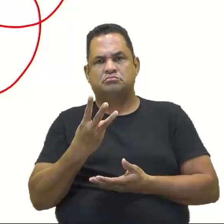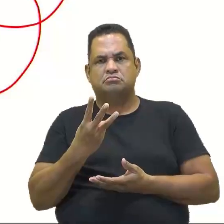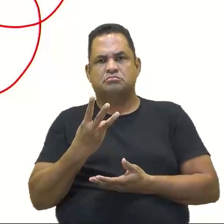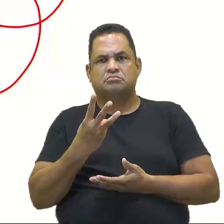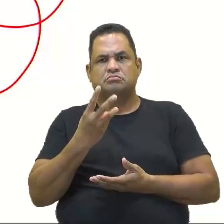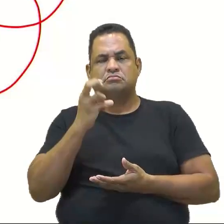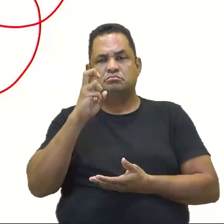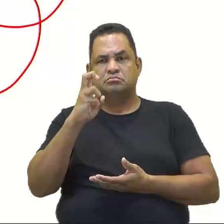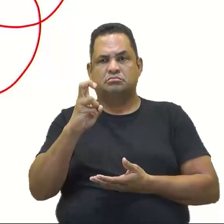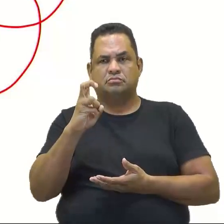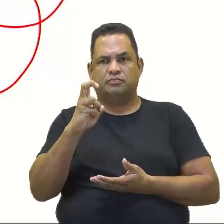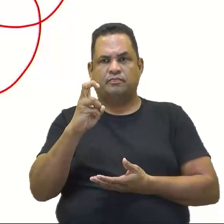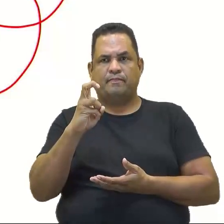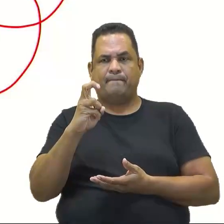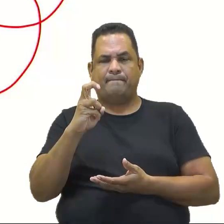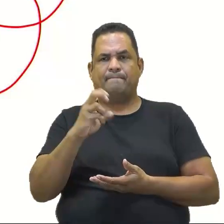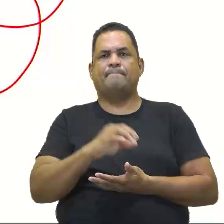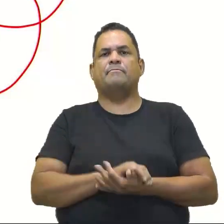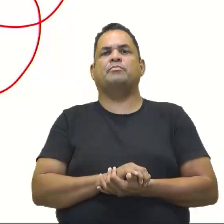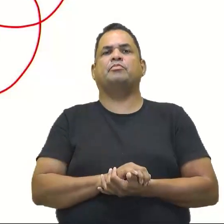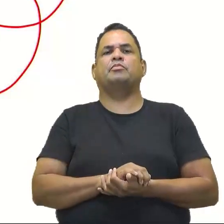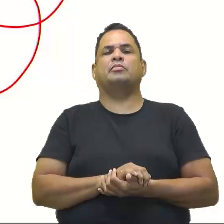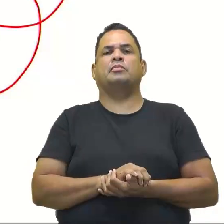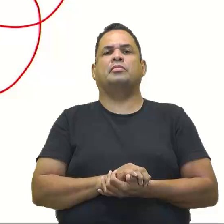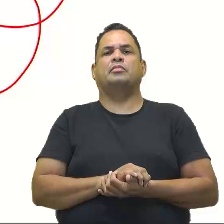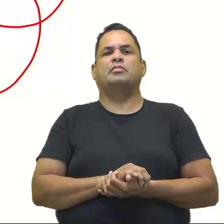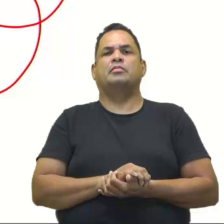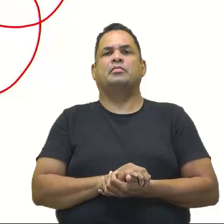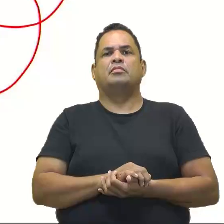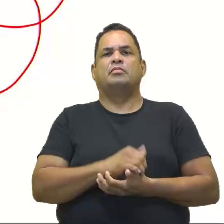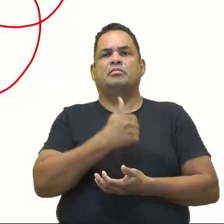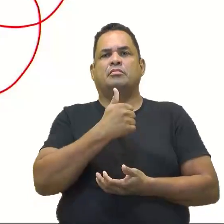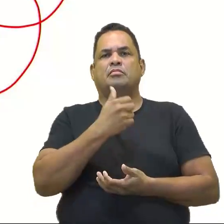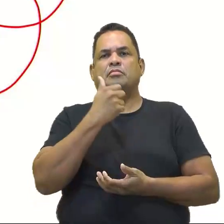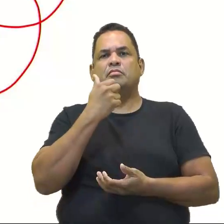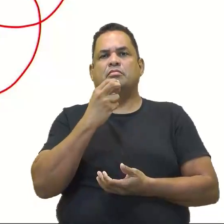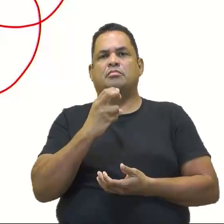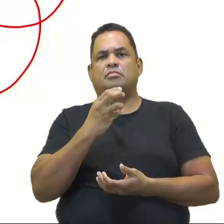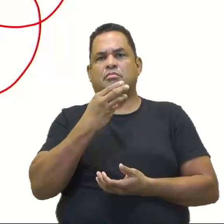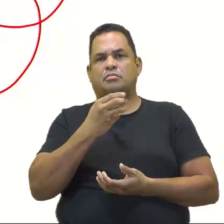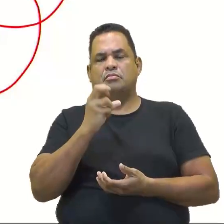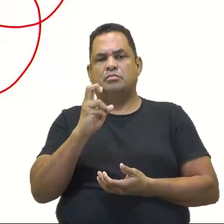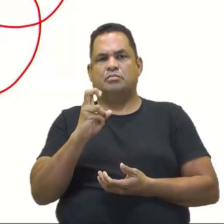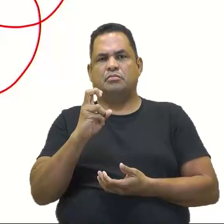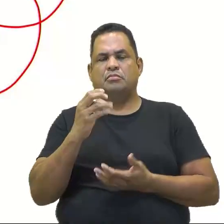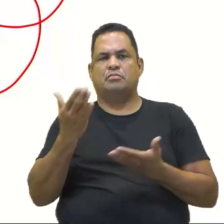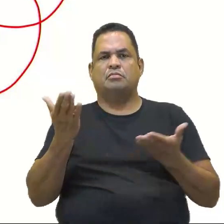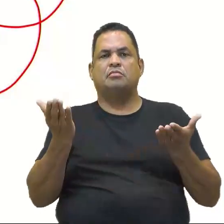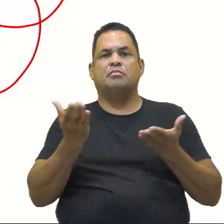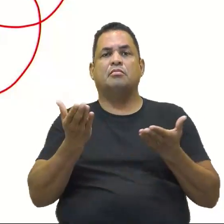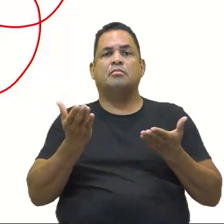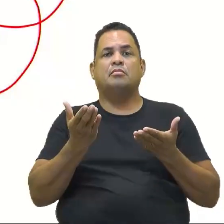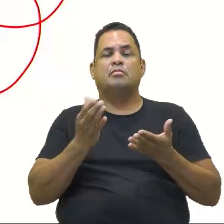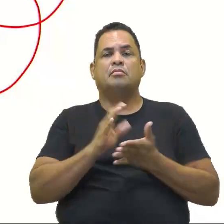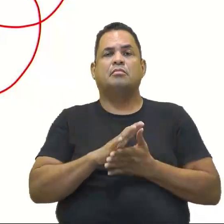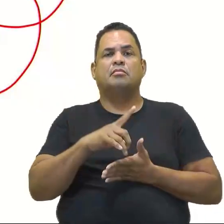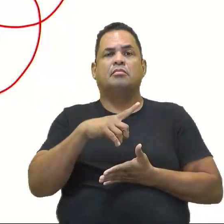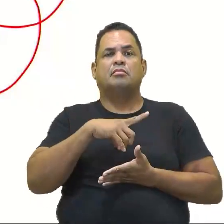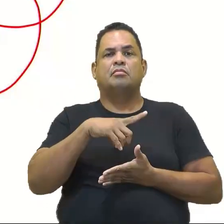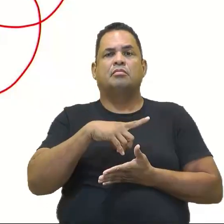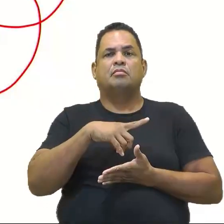3 e 5? Isso. 1, 3 e 5. Então vai aqui, né? 1, 3 e 5. E agora, o que tem no